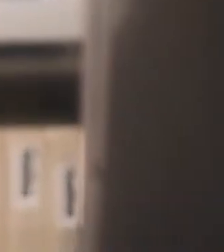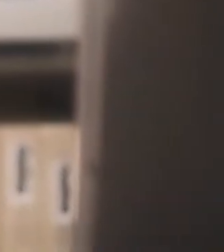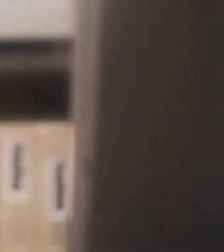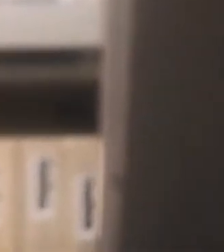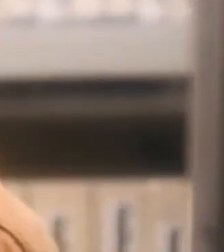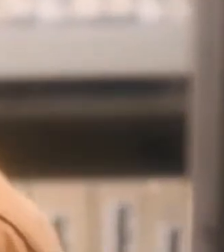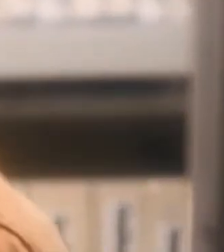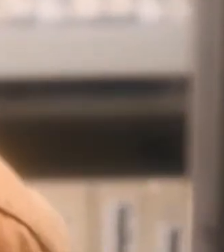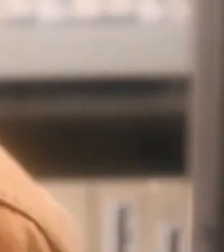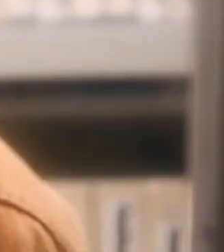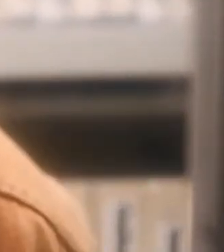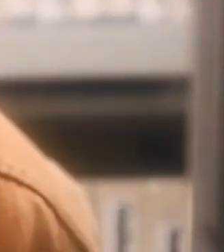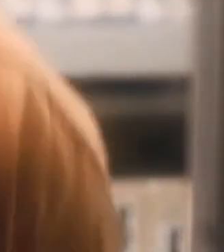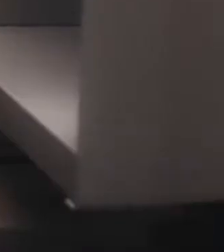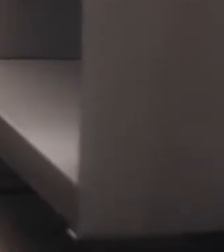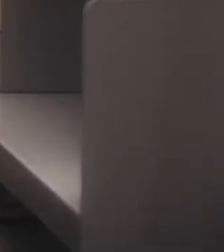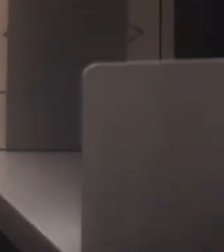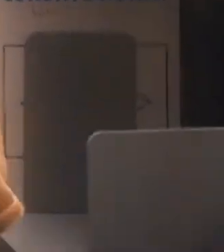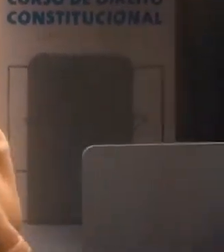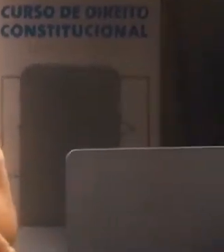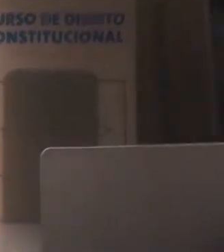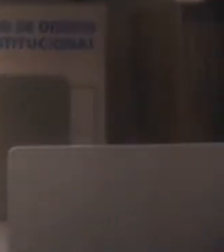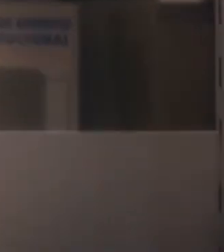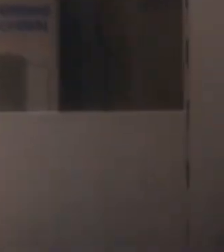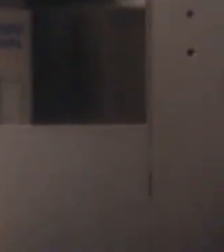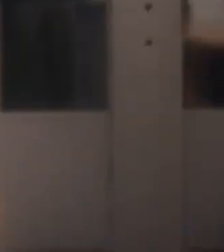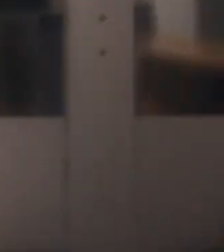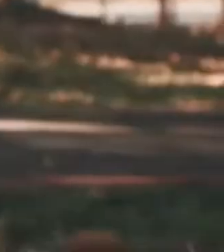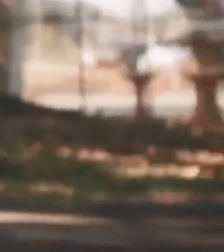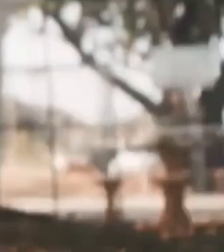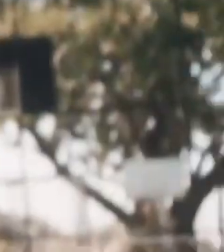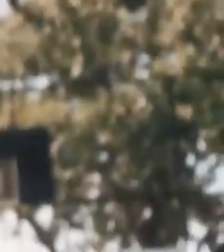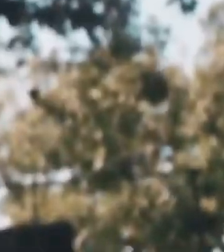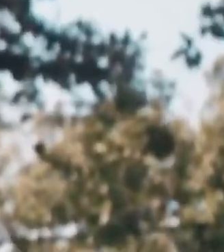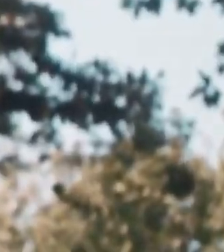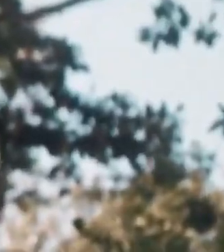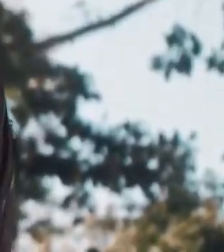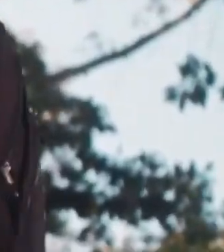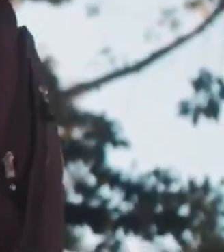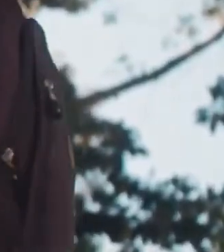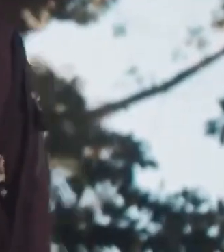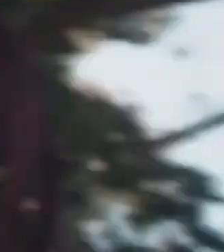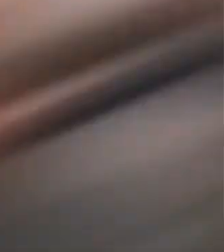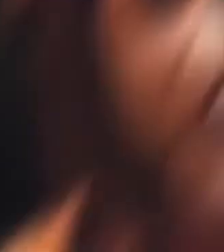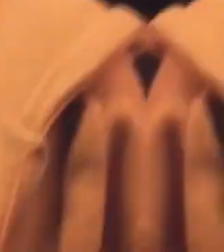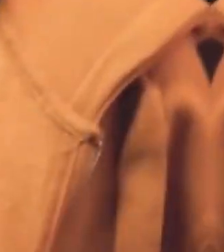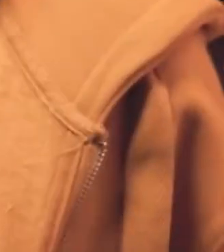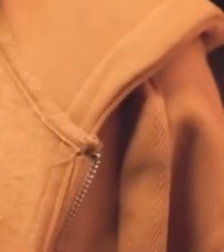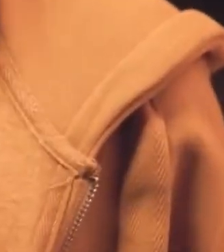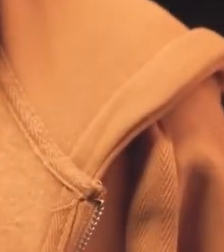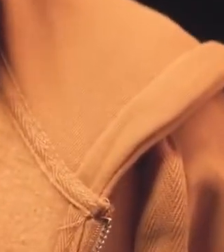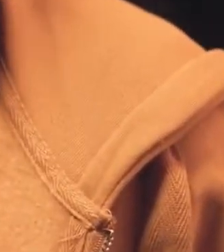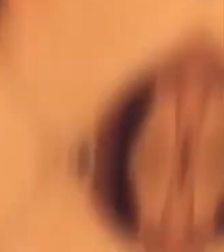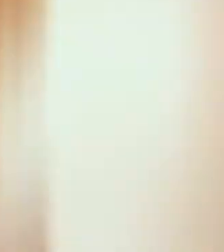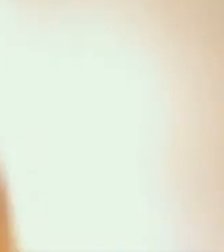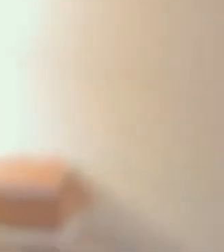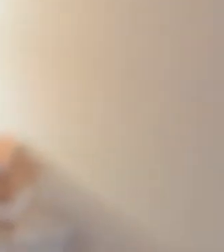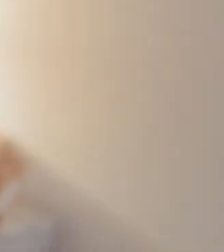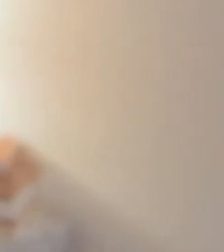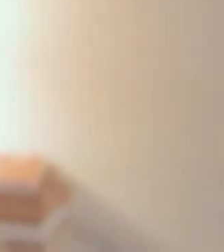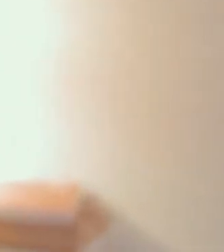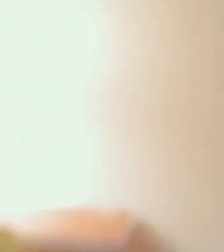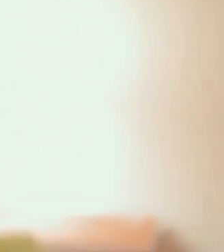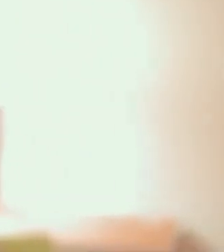Por quê? Porque eu já posso votar. Simples assim. Eu voto porque eu posso. Eu voto porque eu quero.